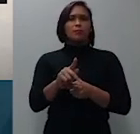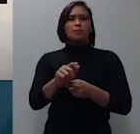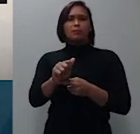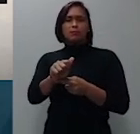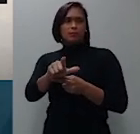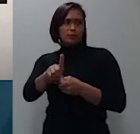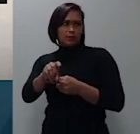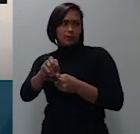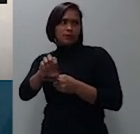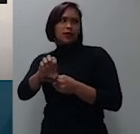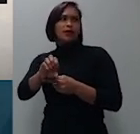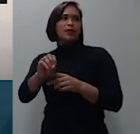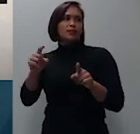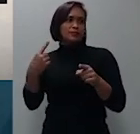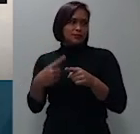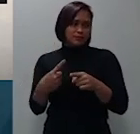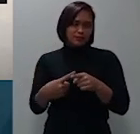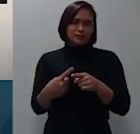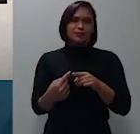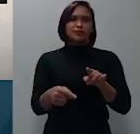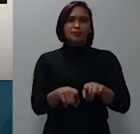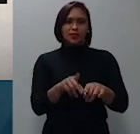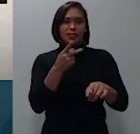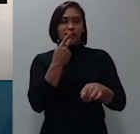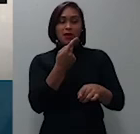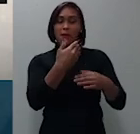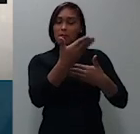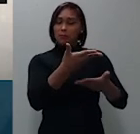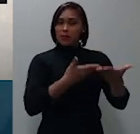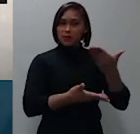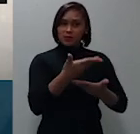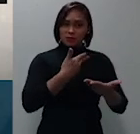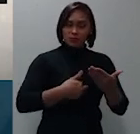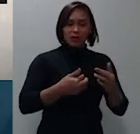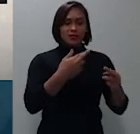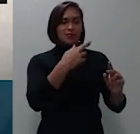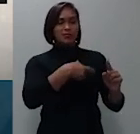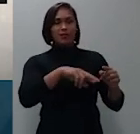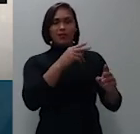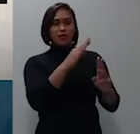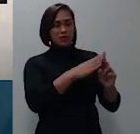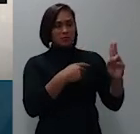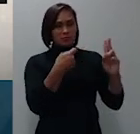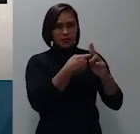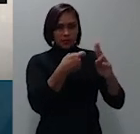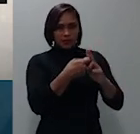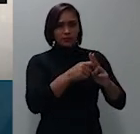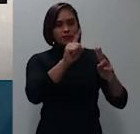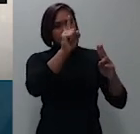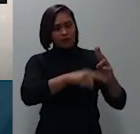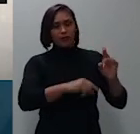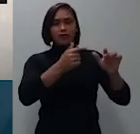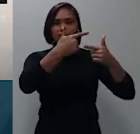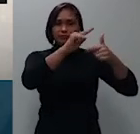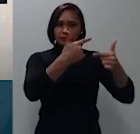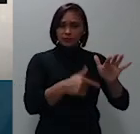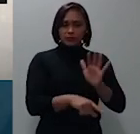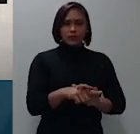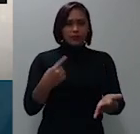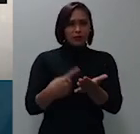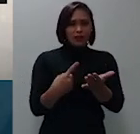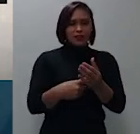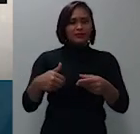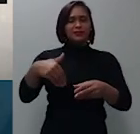que propiciou a participação da recorrente nas tratativas e na celebração do acordo em que constam poderes